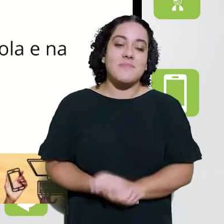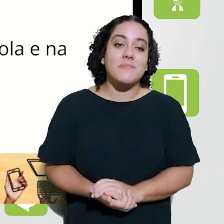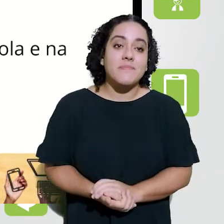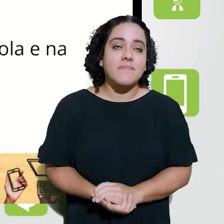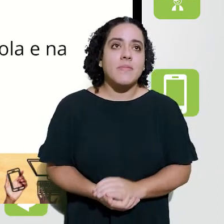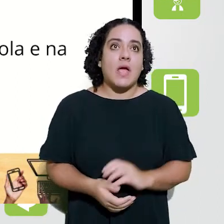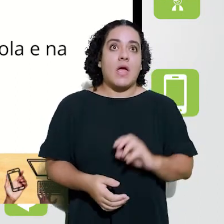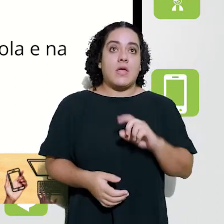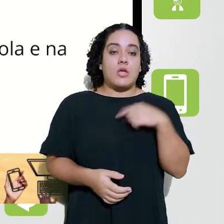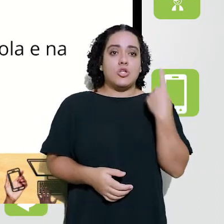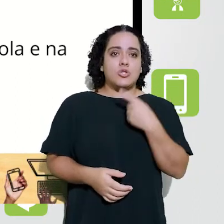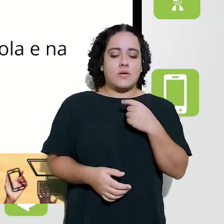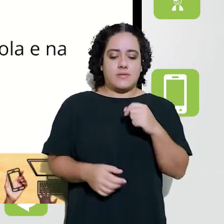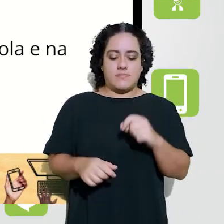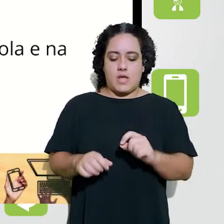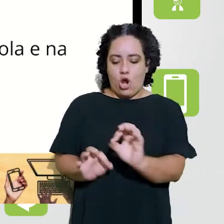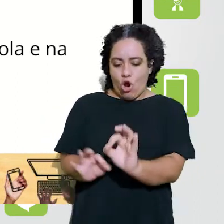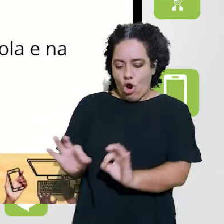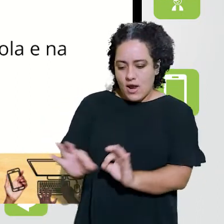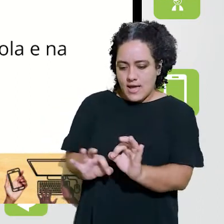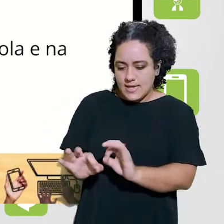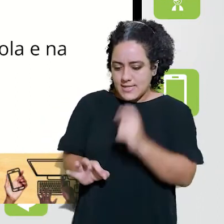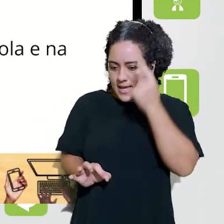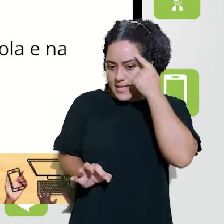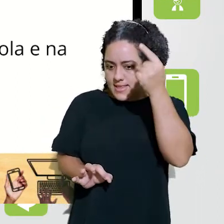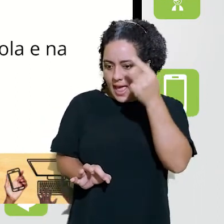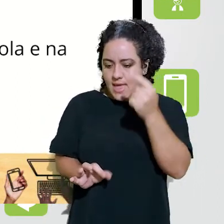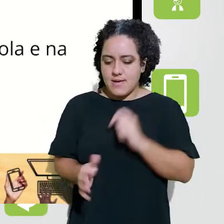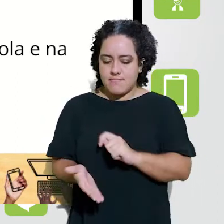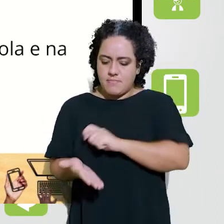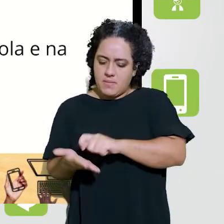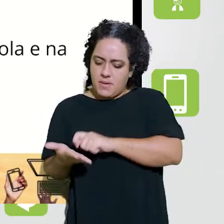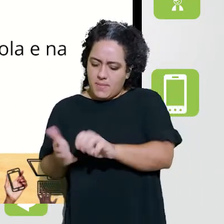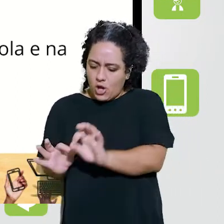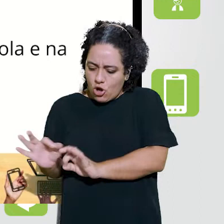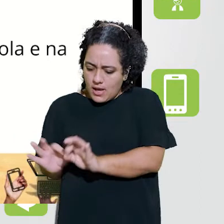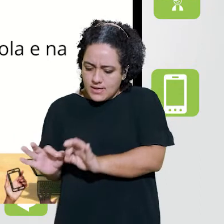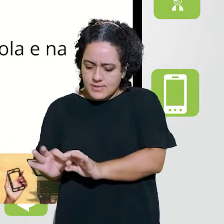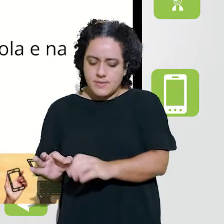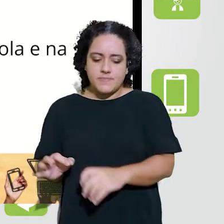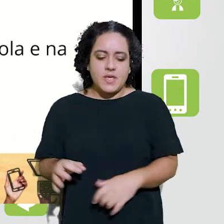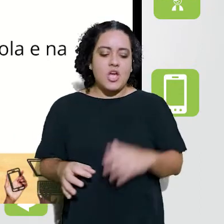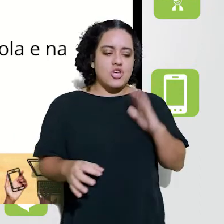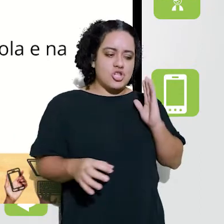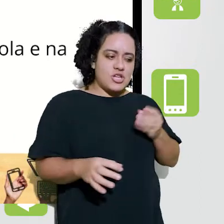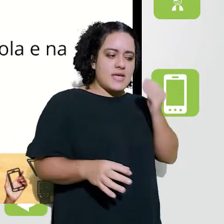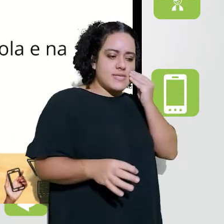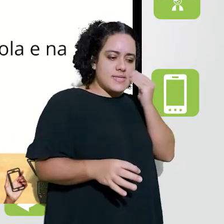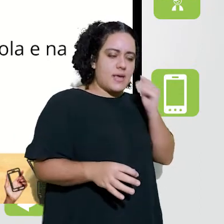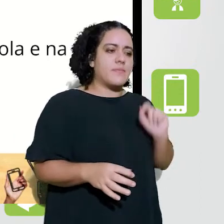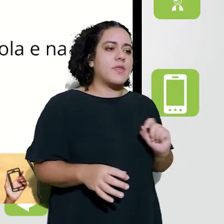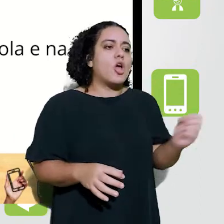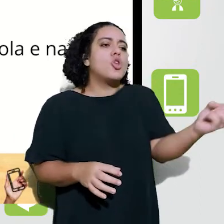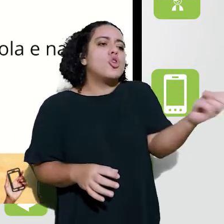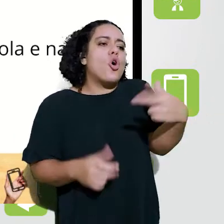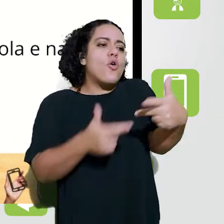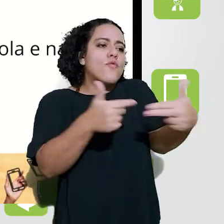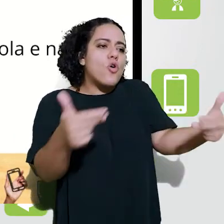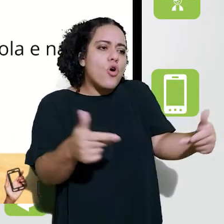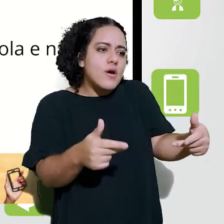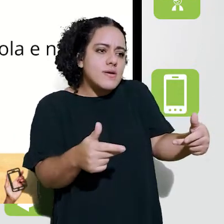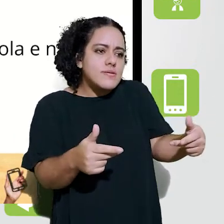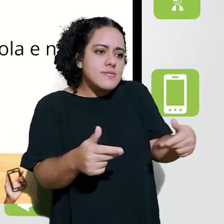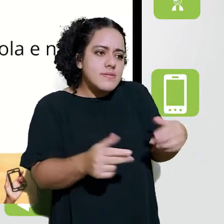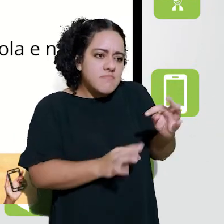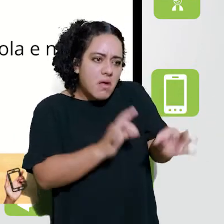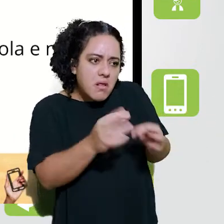Então, a partir do momento que a gente para, senta, organiza as nossas ideias e parte daquilo que a gente